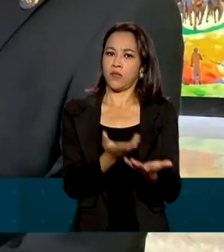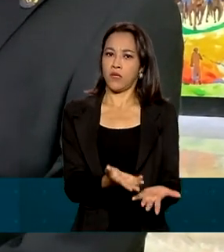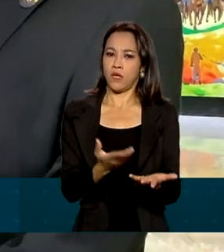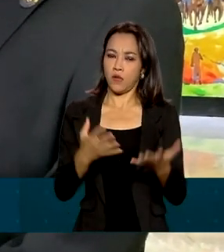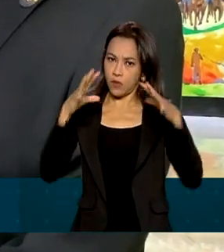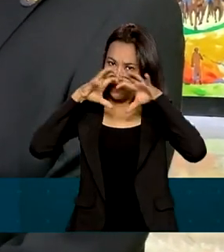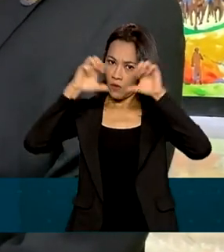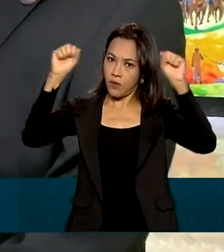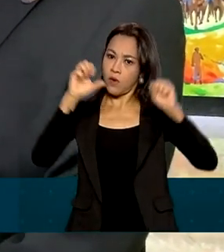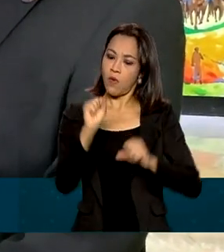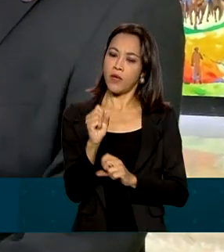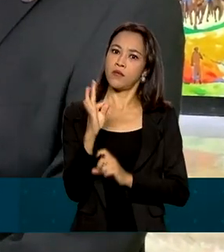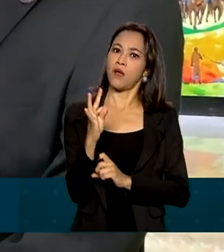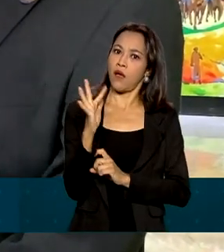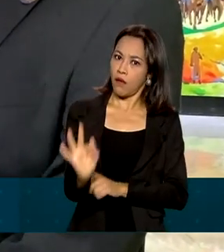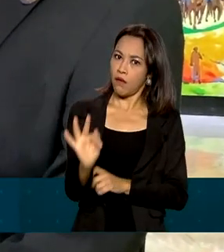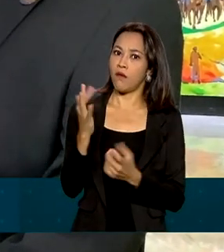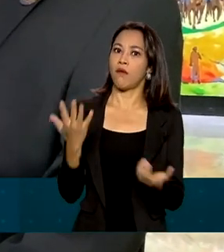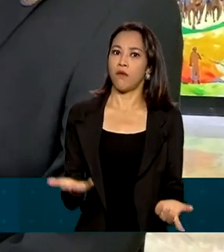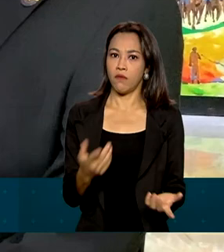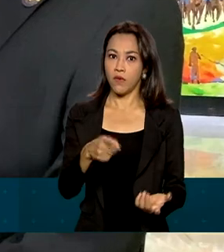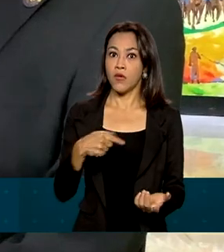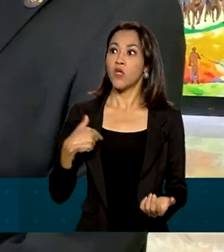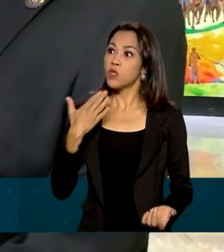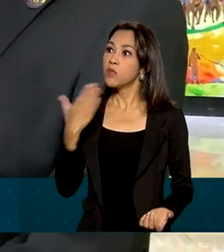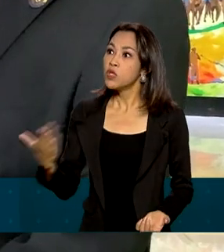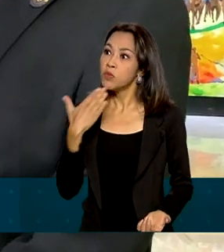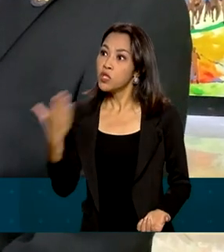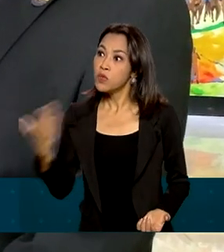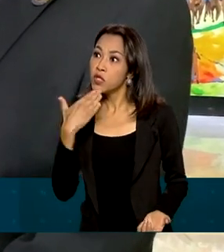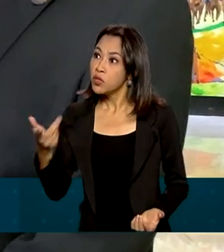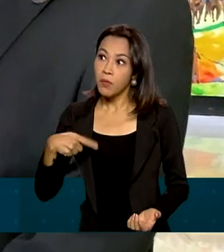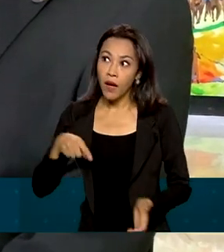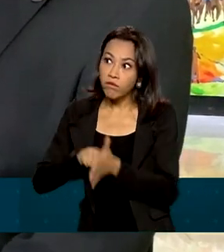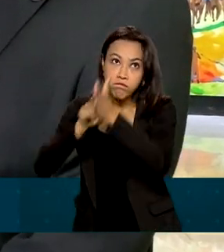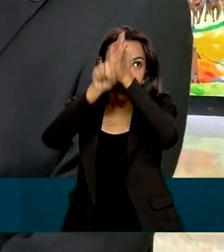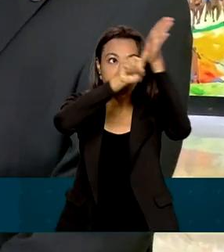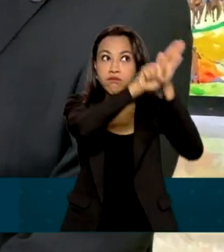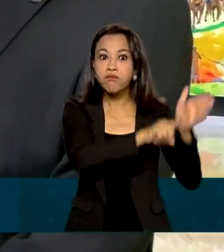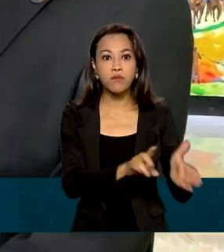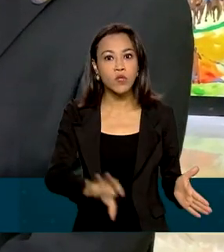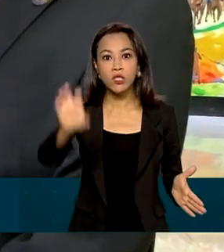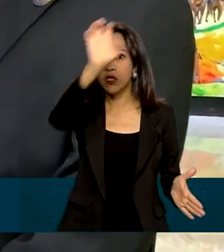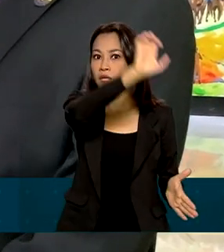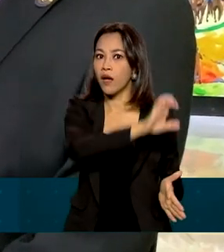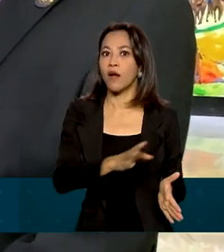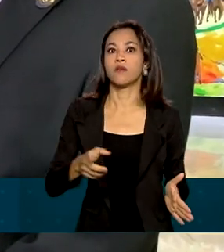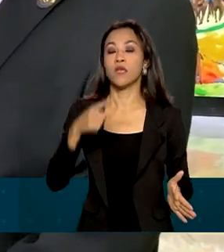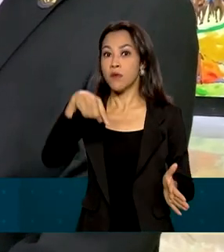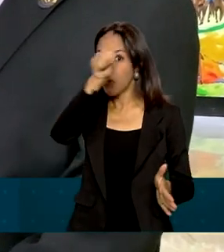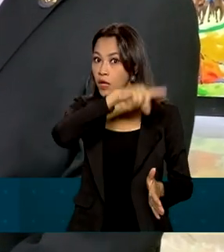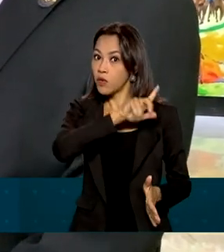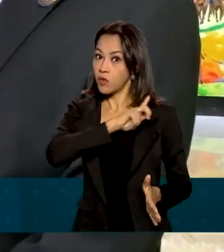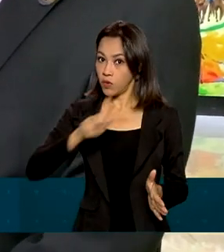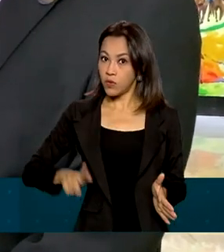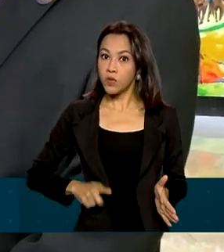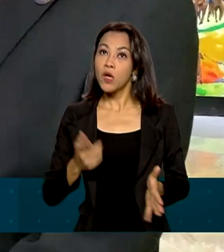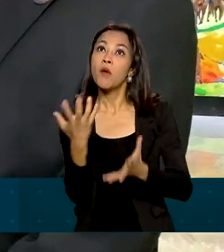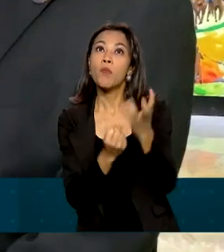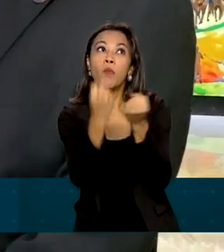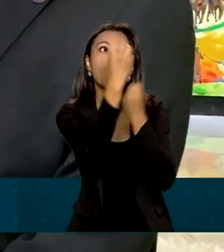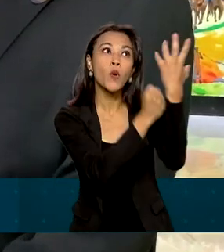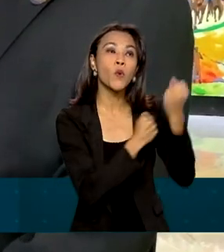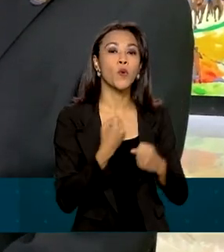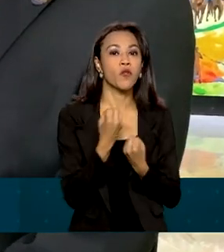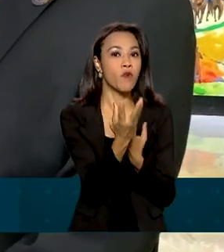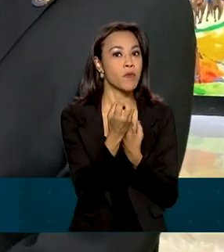por meio do ministro Lewandowski, ouviu os nossos pedidos e fez com que os governadores busquem os dados e nos